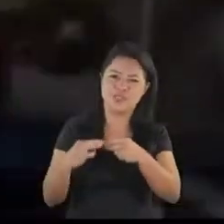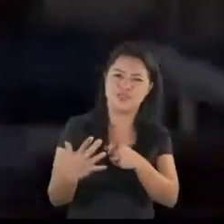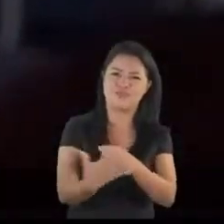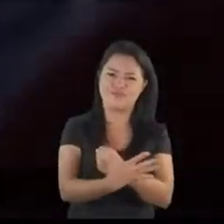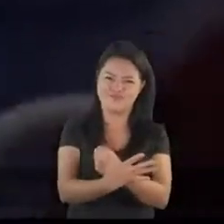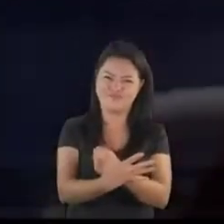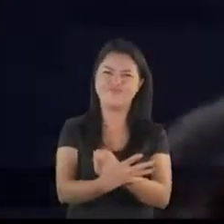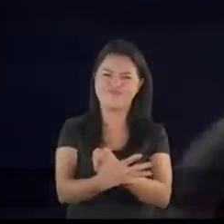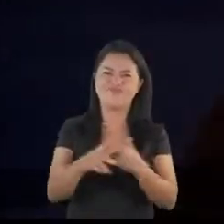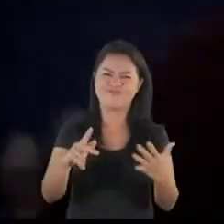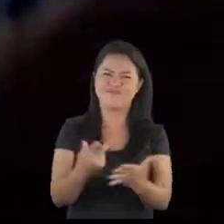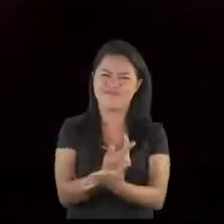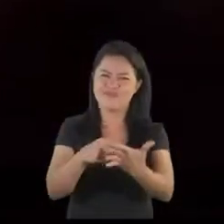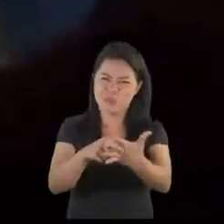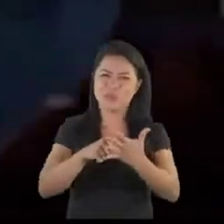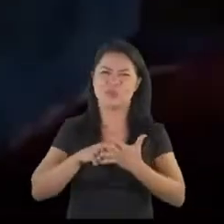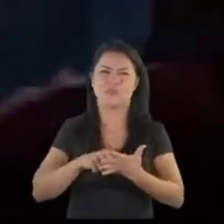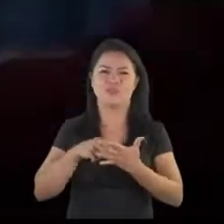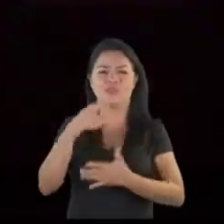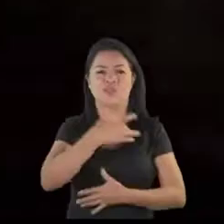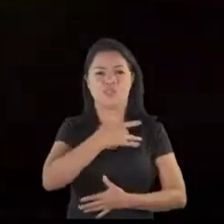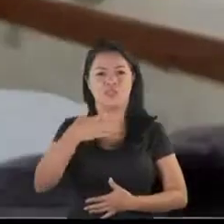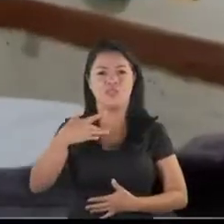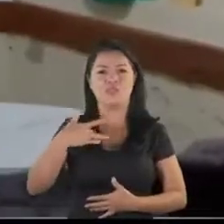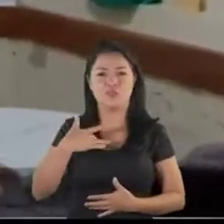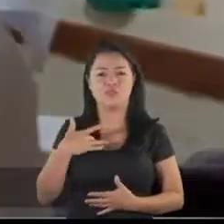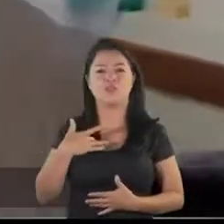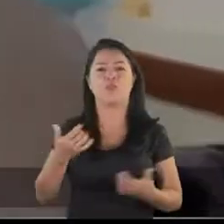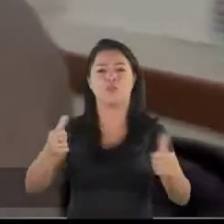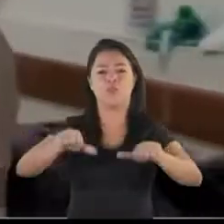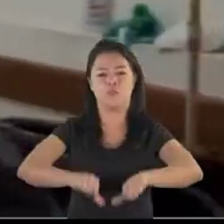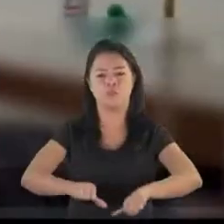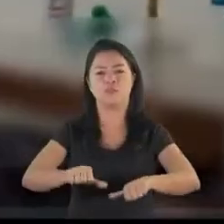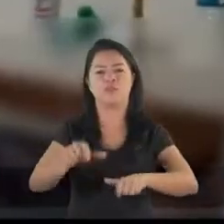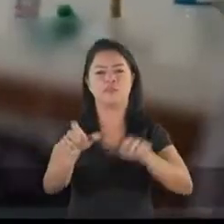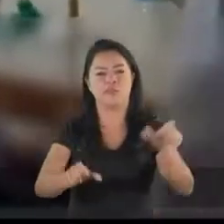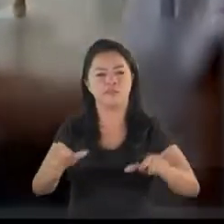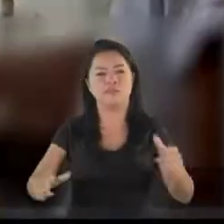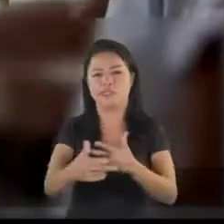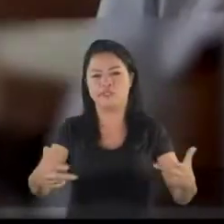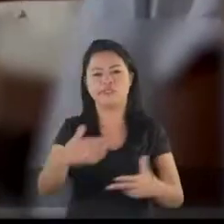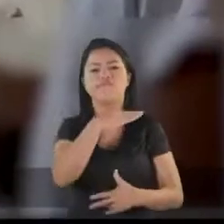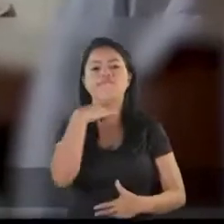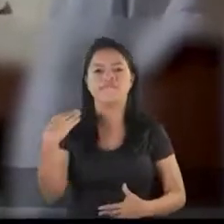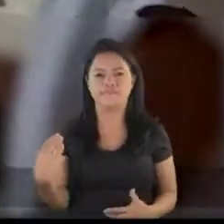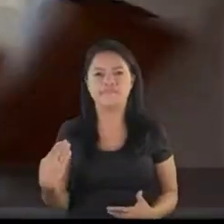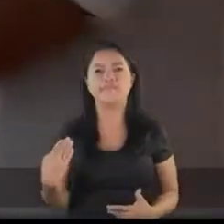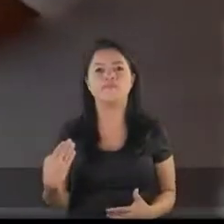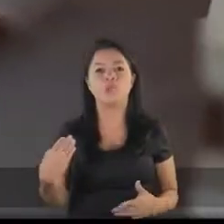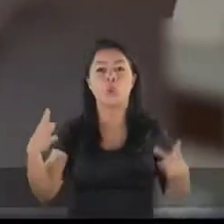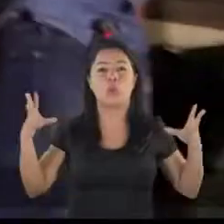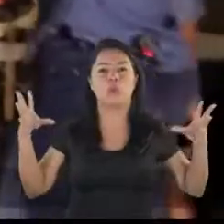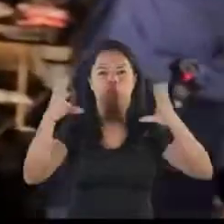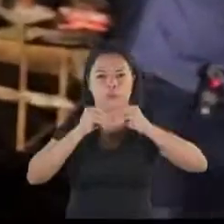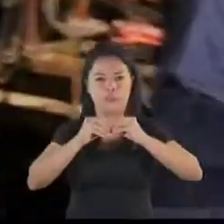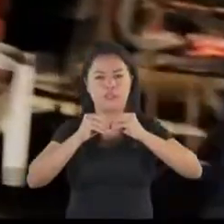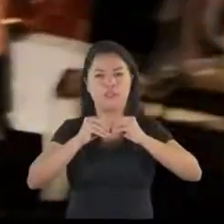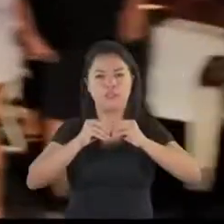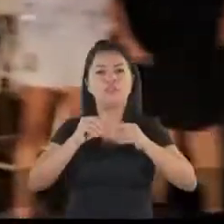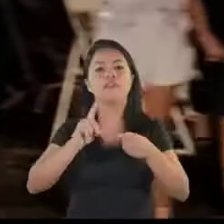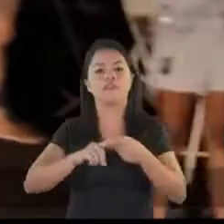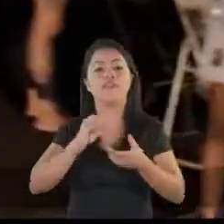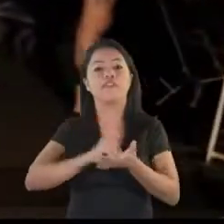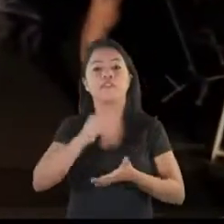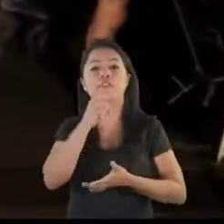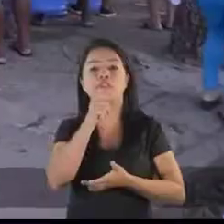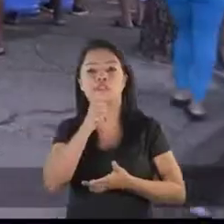A pandemia da Covid nos mostrou uma saúde sucateada e a morte de várias pessoas. O apagão nos